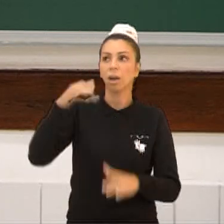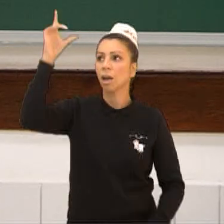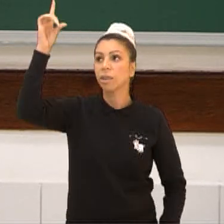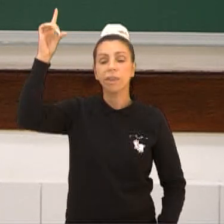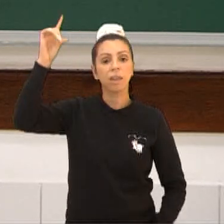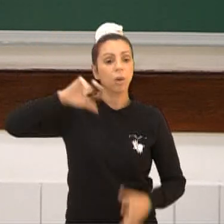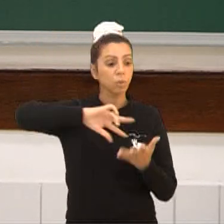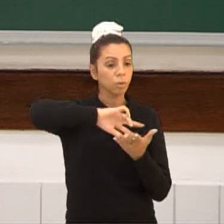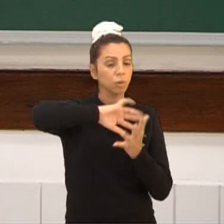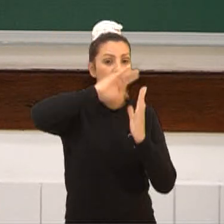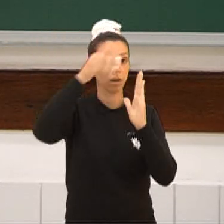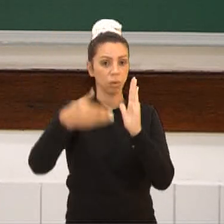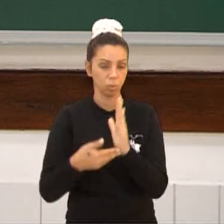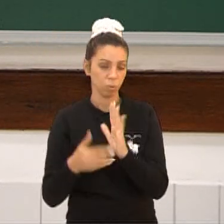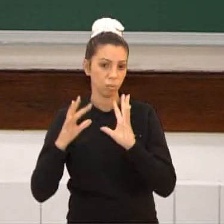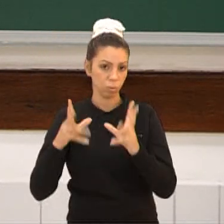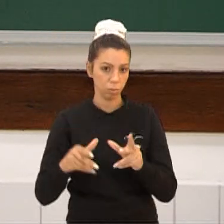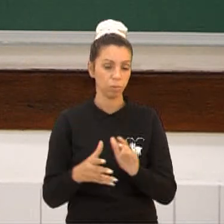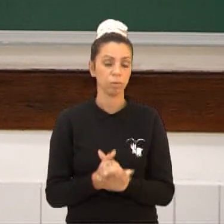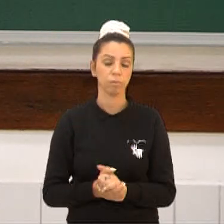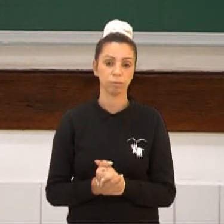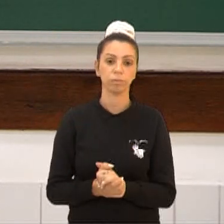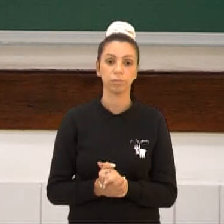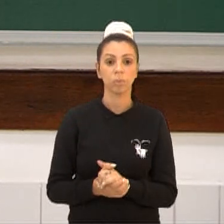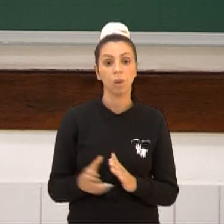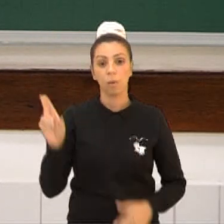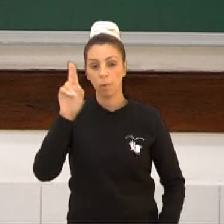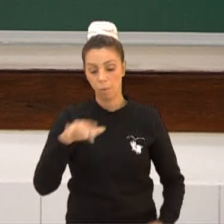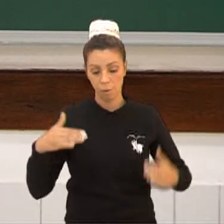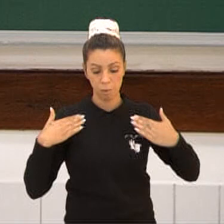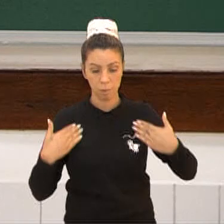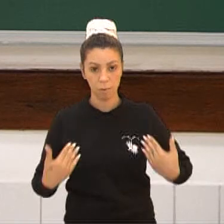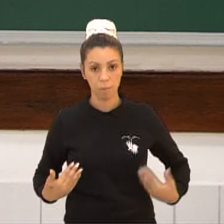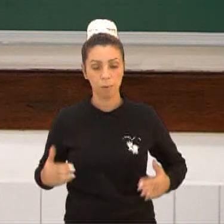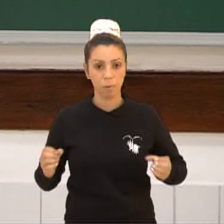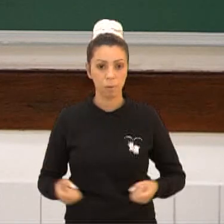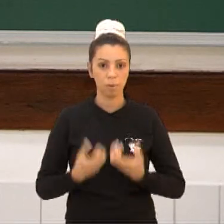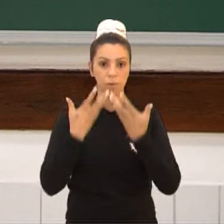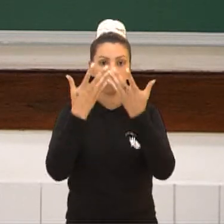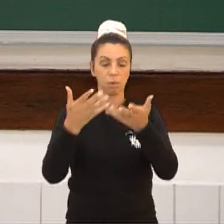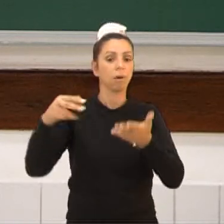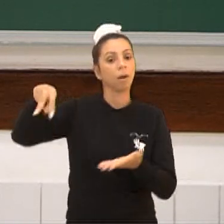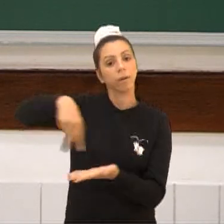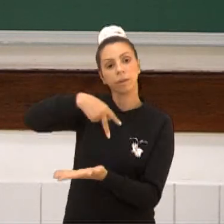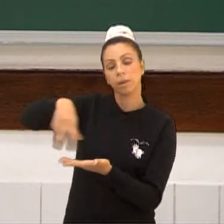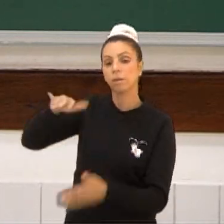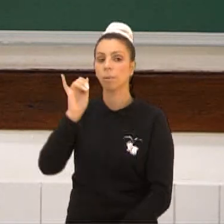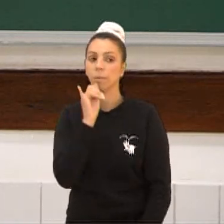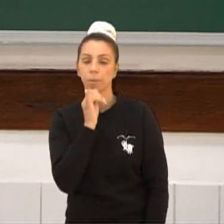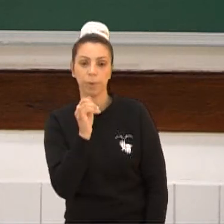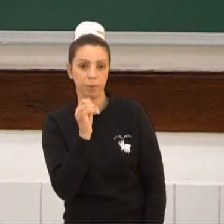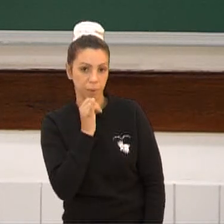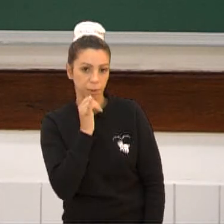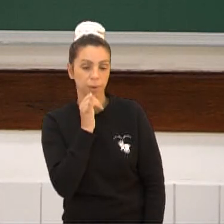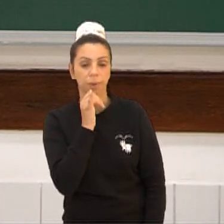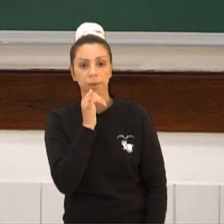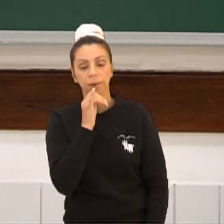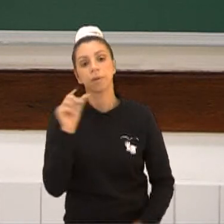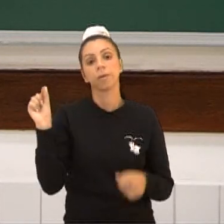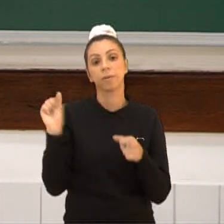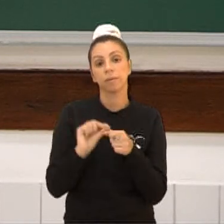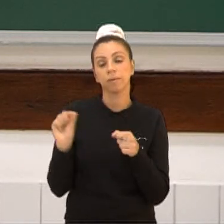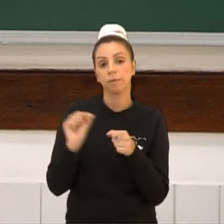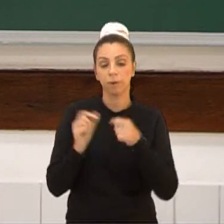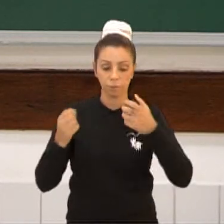gosta muito da questão do uso do corpo como manifestação artística com relação à dança, por exemplo, eles fazem